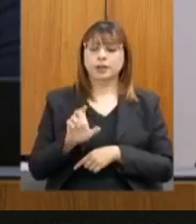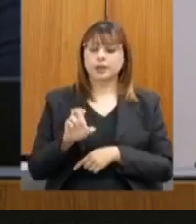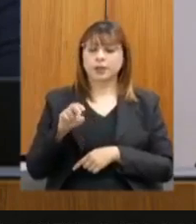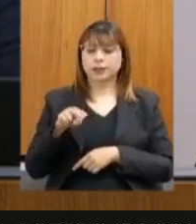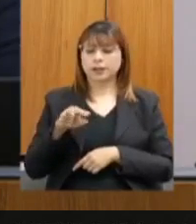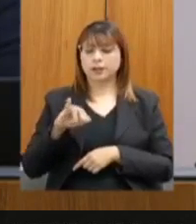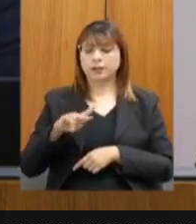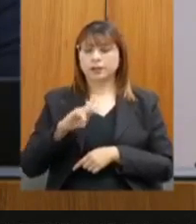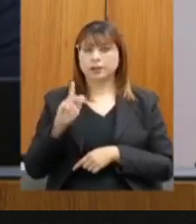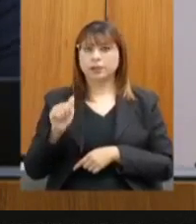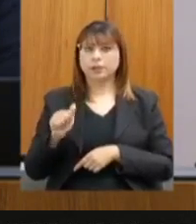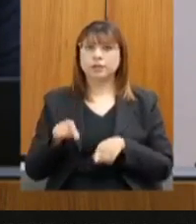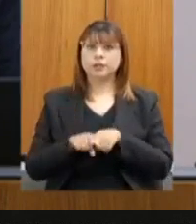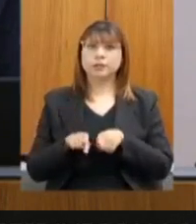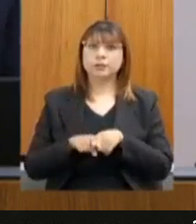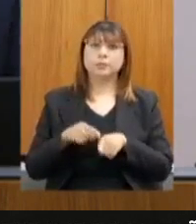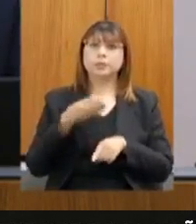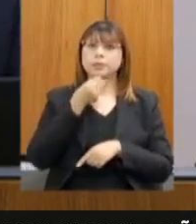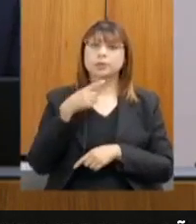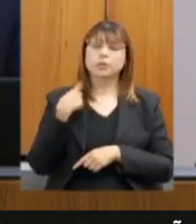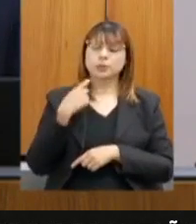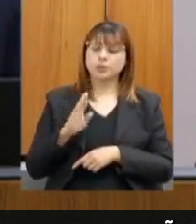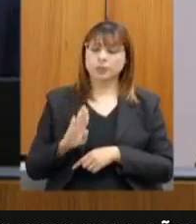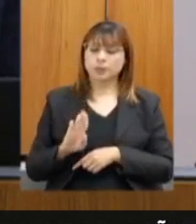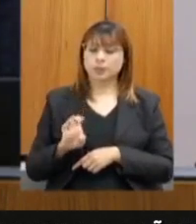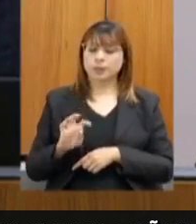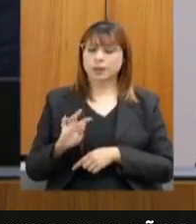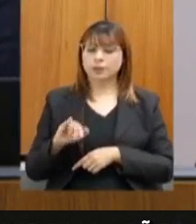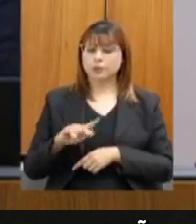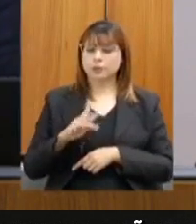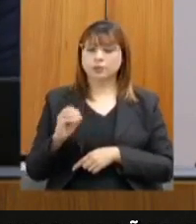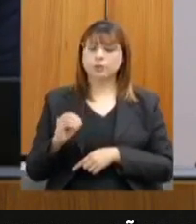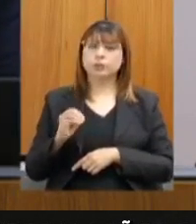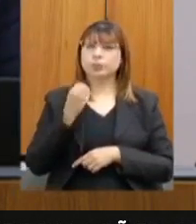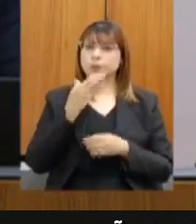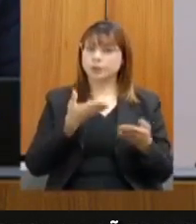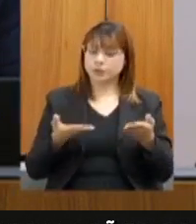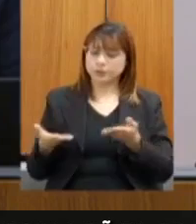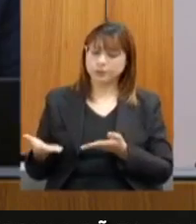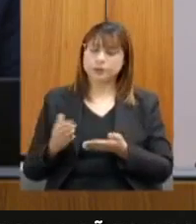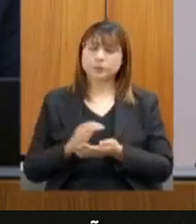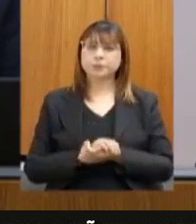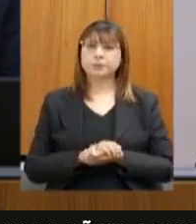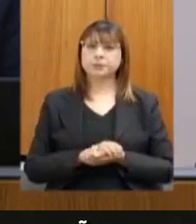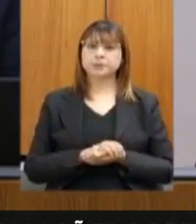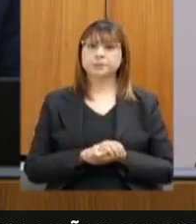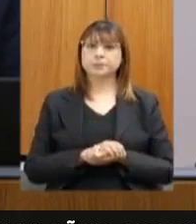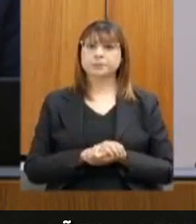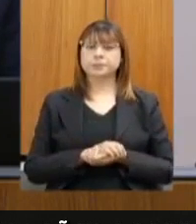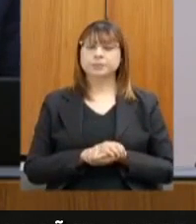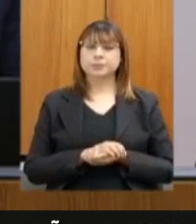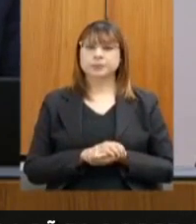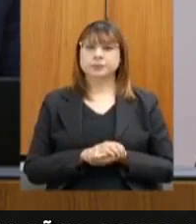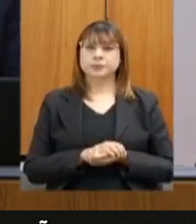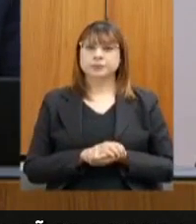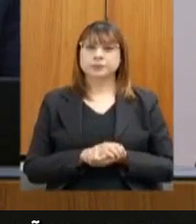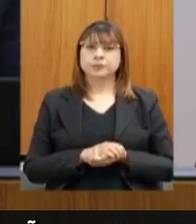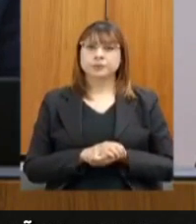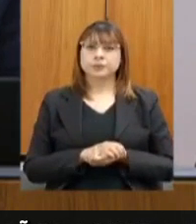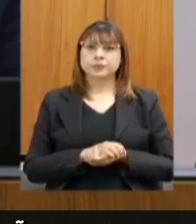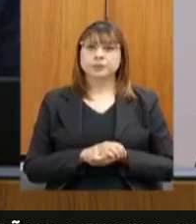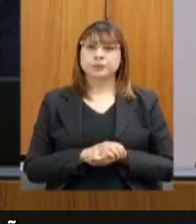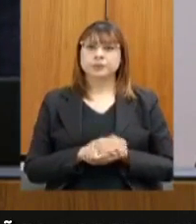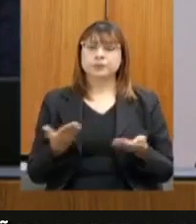e o nosso querido deputado aqui Betinho. Sejam muito bem-vindos. Eu passo agora